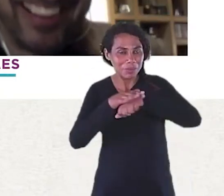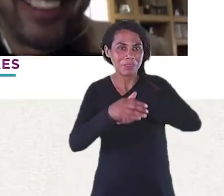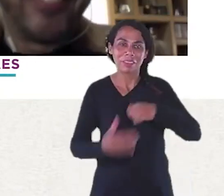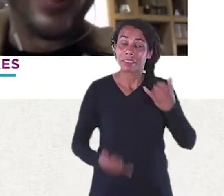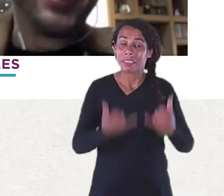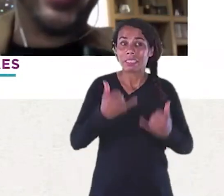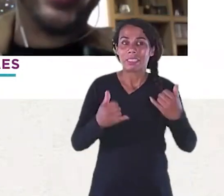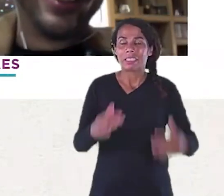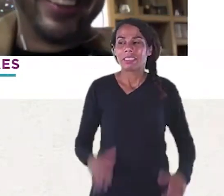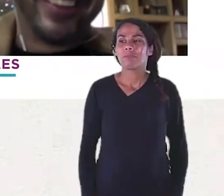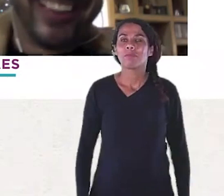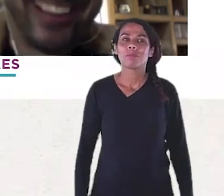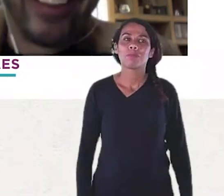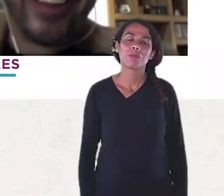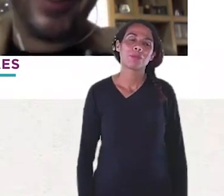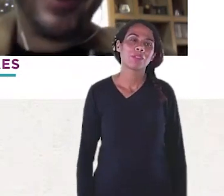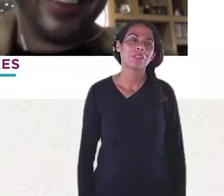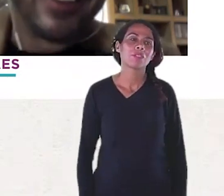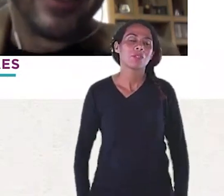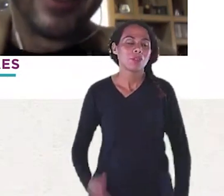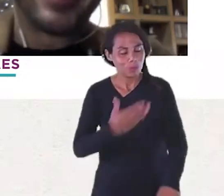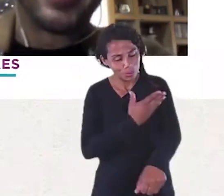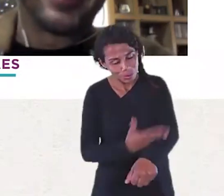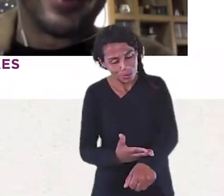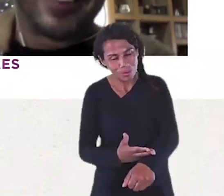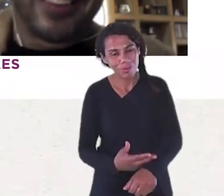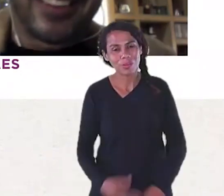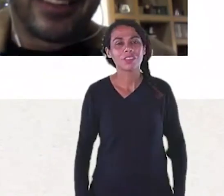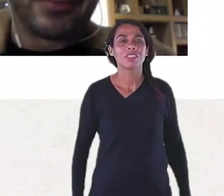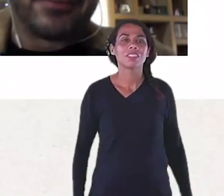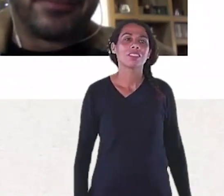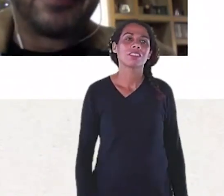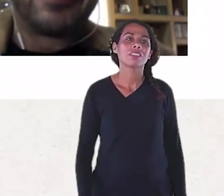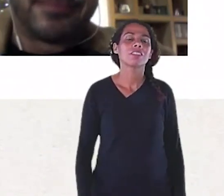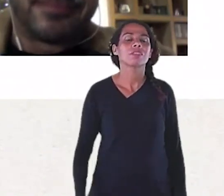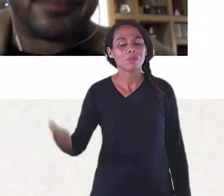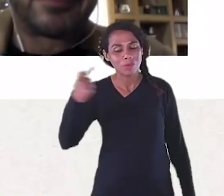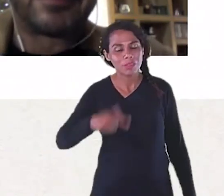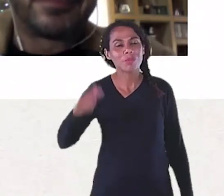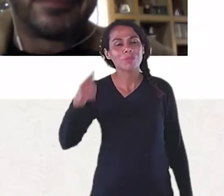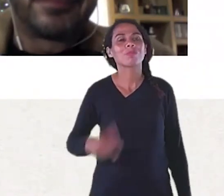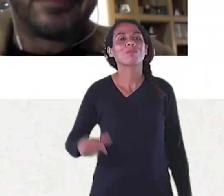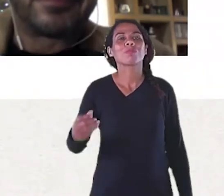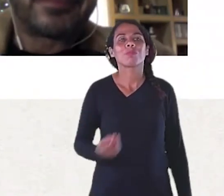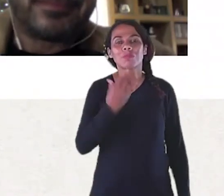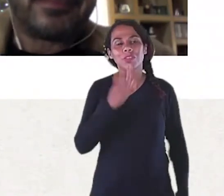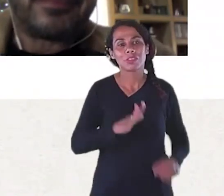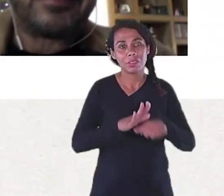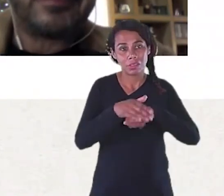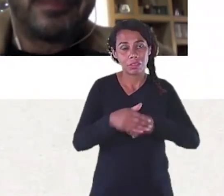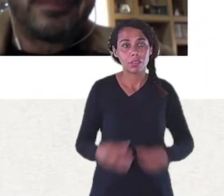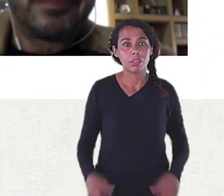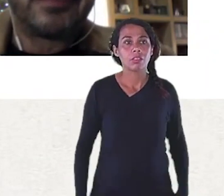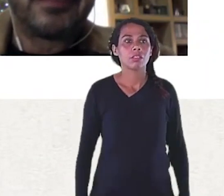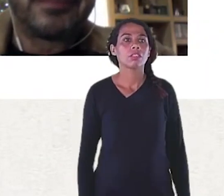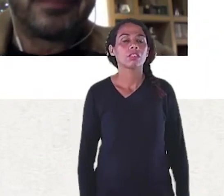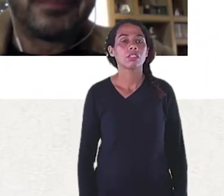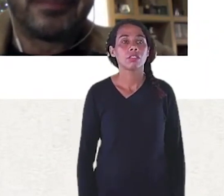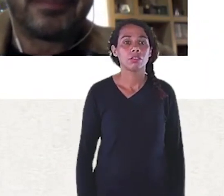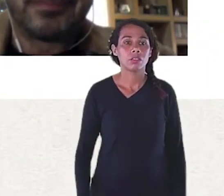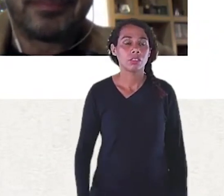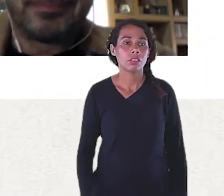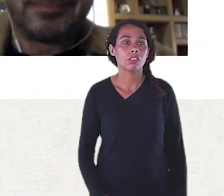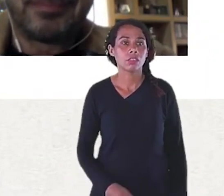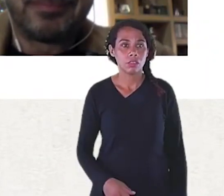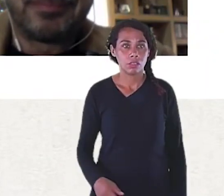Hoje eu tenho mania de colocar aqui, eu tenho que tirar daqui. Bem, a gente colocou, obviamente, a máscara no sinal simbólico e os símbolos hoje em dia